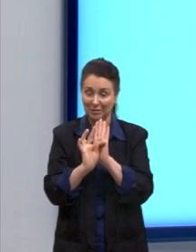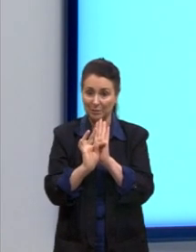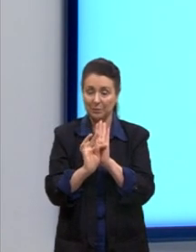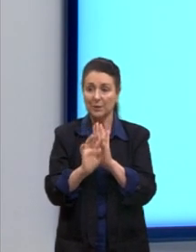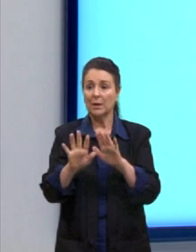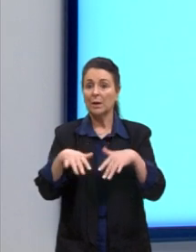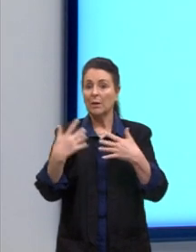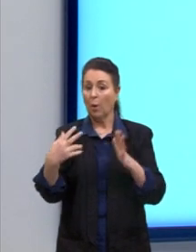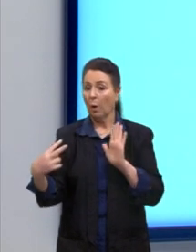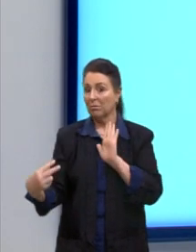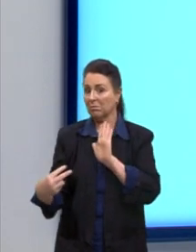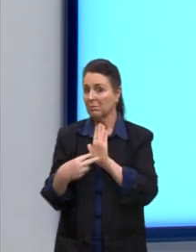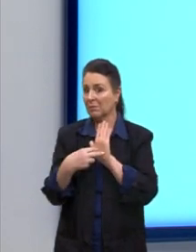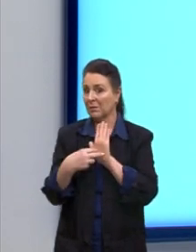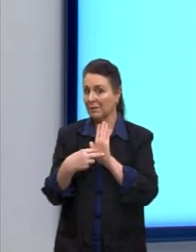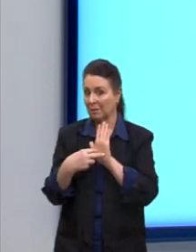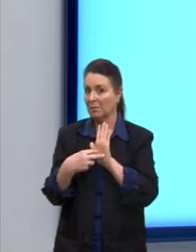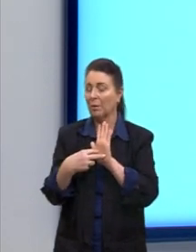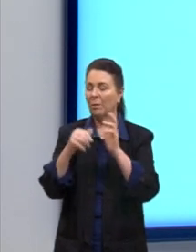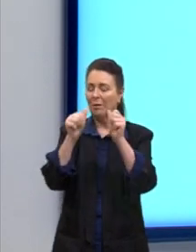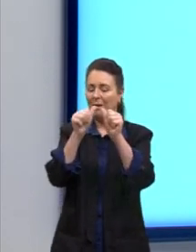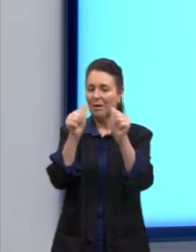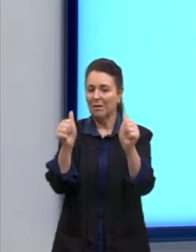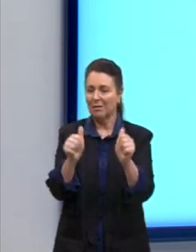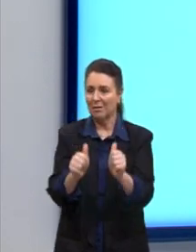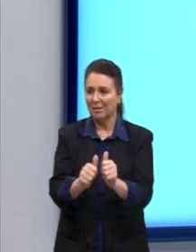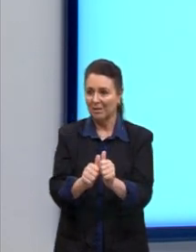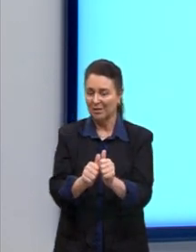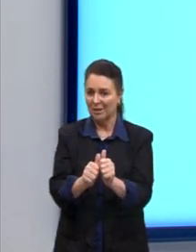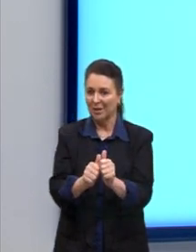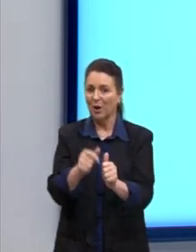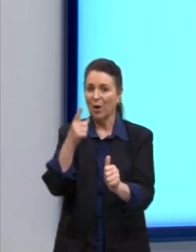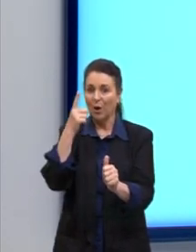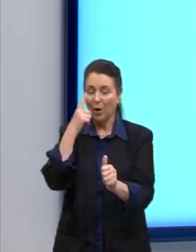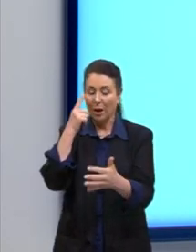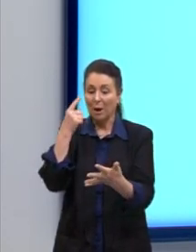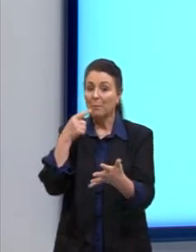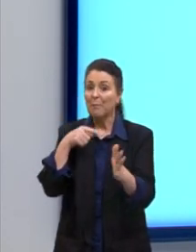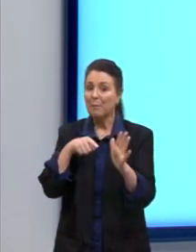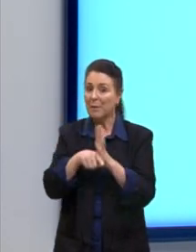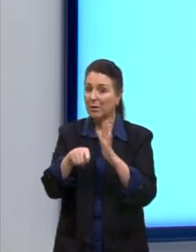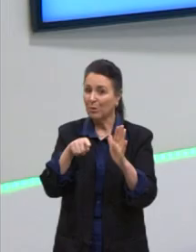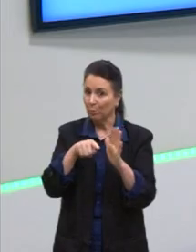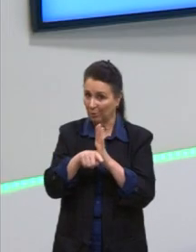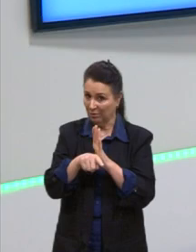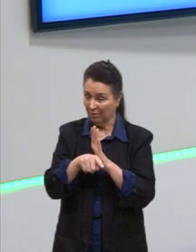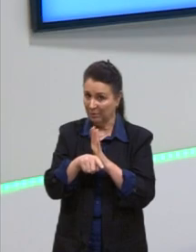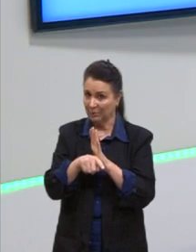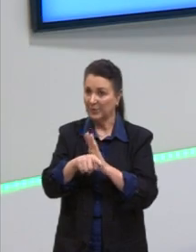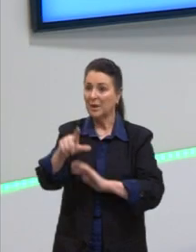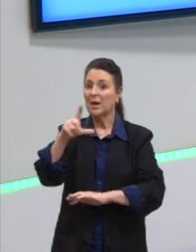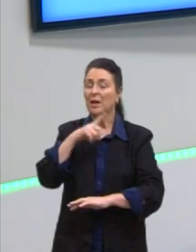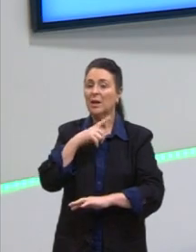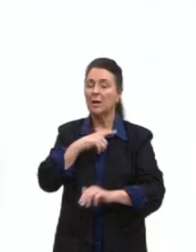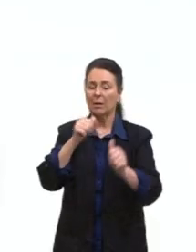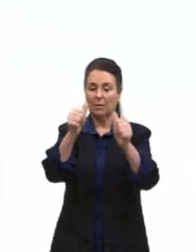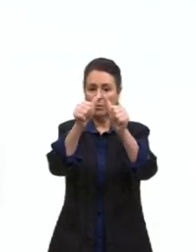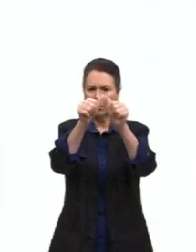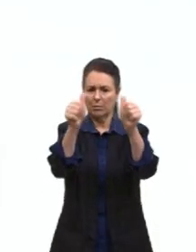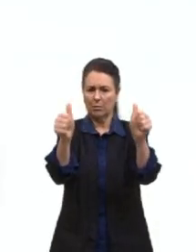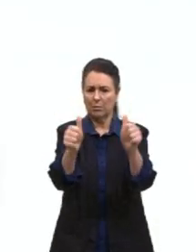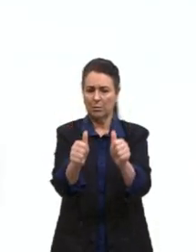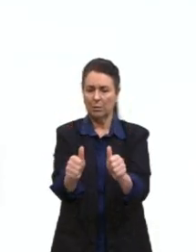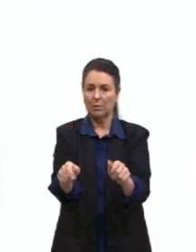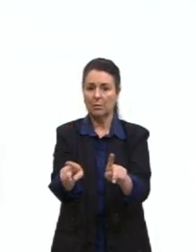ficar atento aí às imagens. E aqui eu trouxe, então, uma questão que tem uma imagem e tem